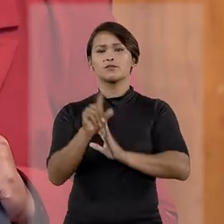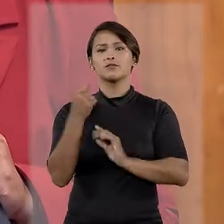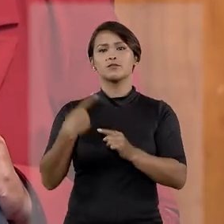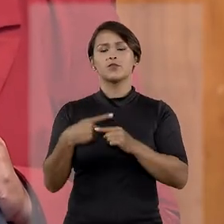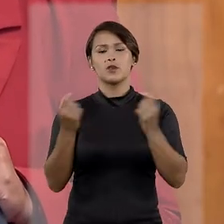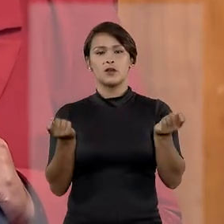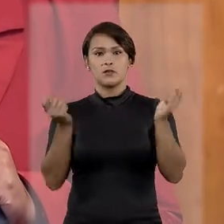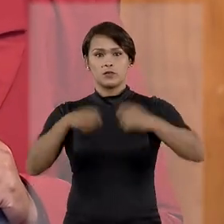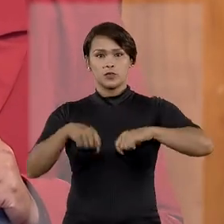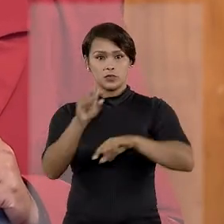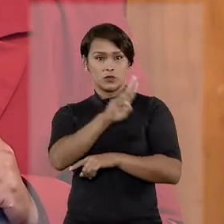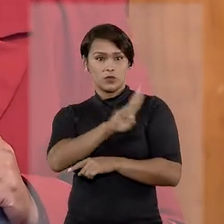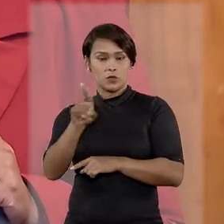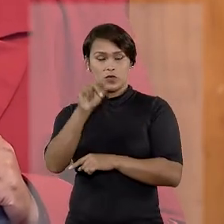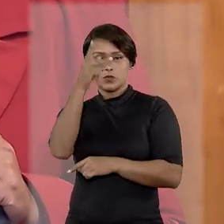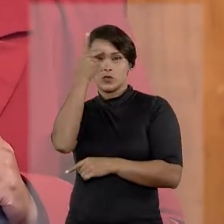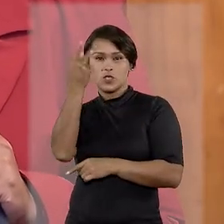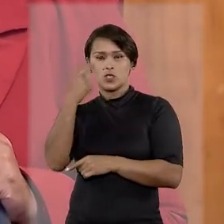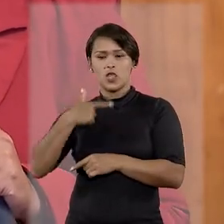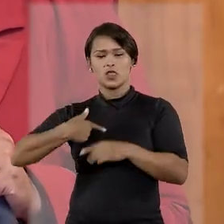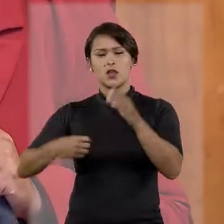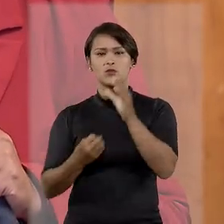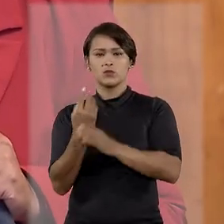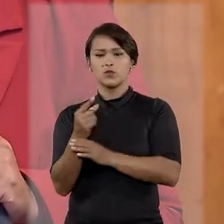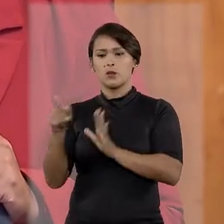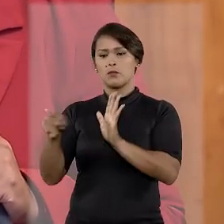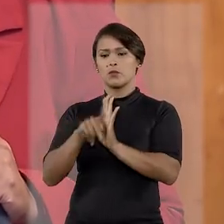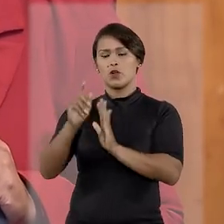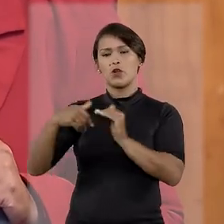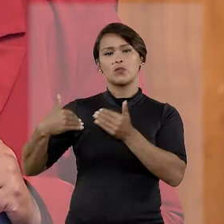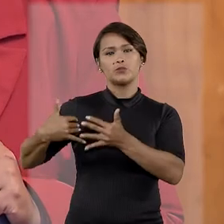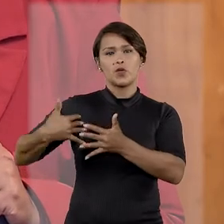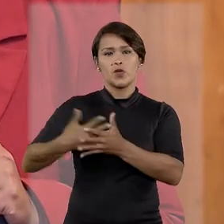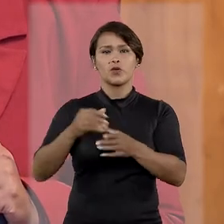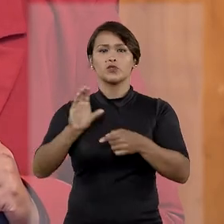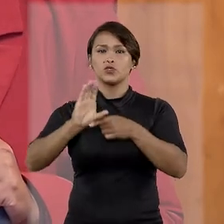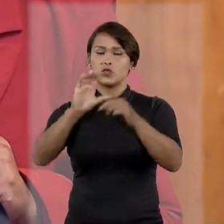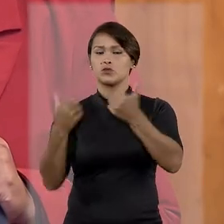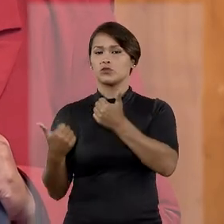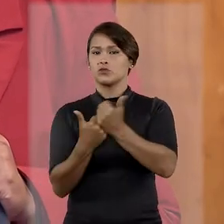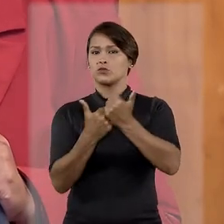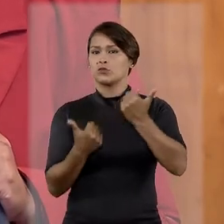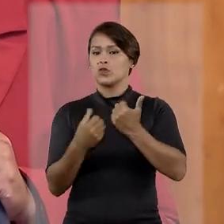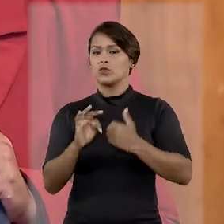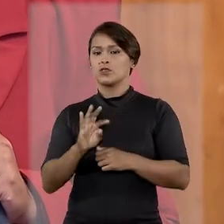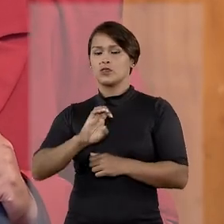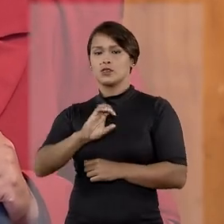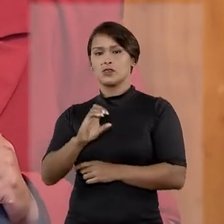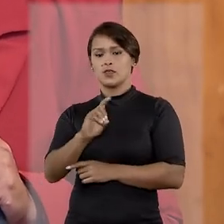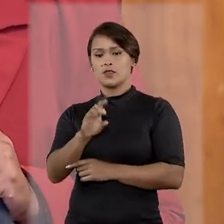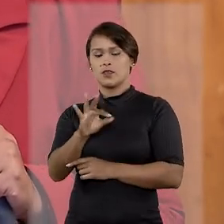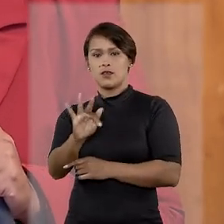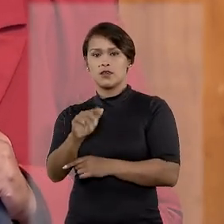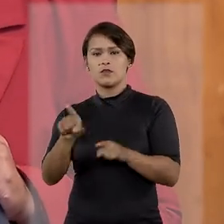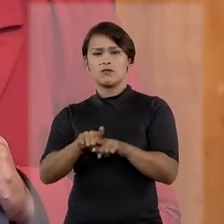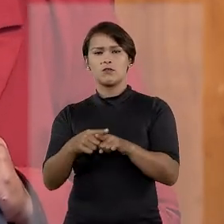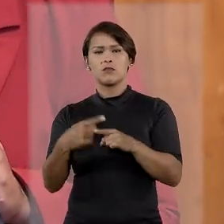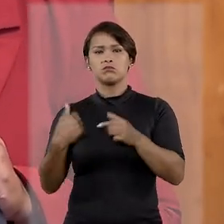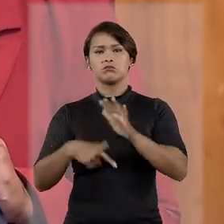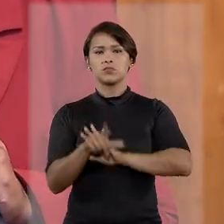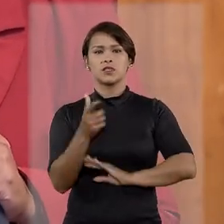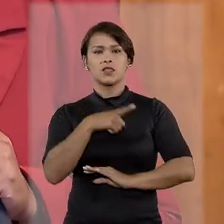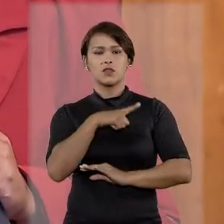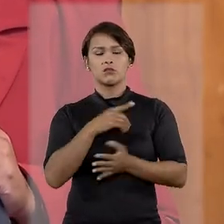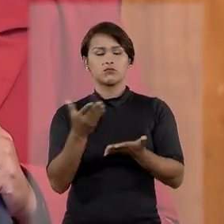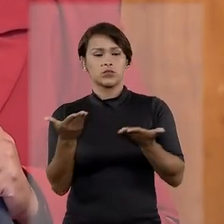questionou uma possível nomeação de pessoa não oriunda da carreira de conselheiro substituto do TCDF, em razão